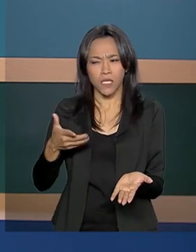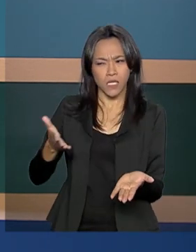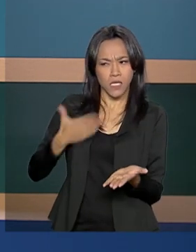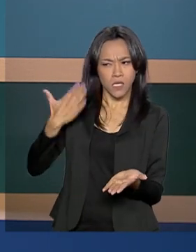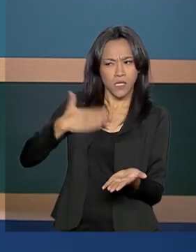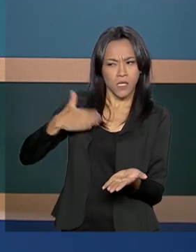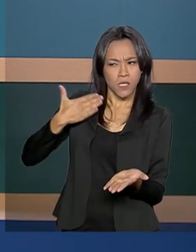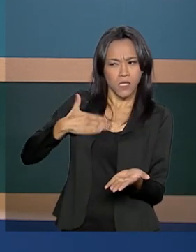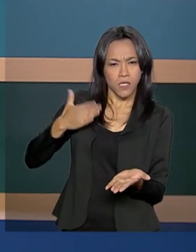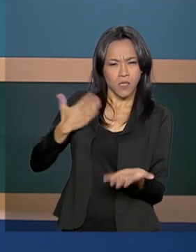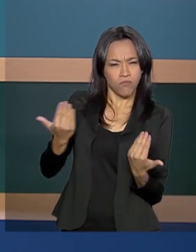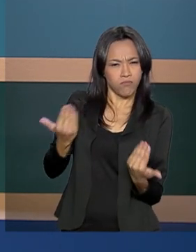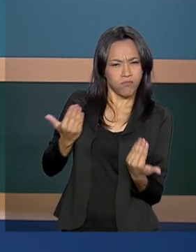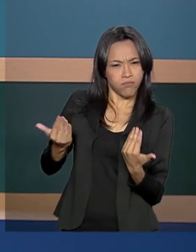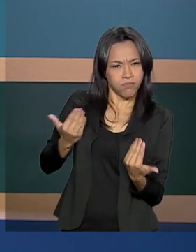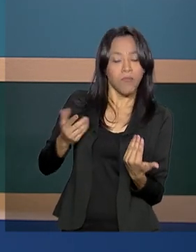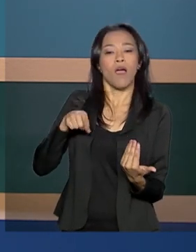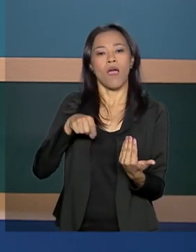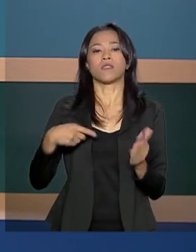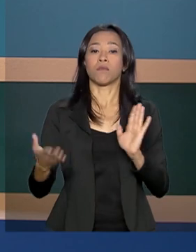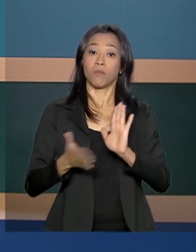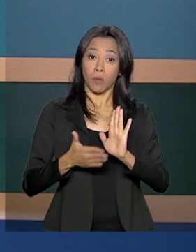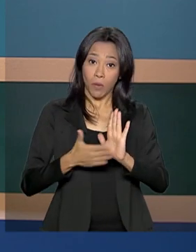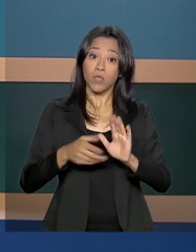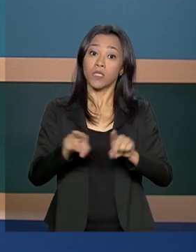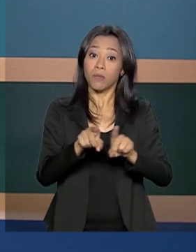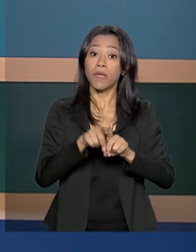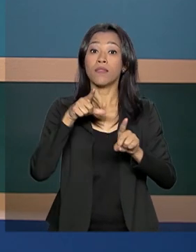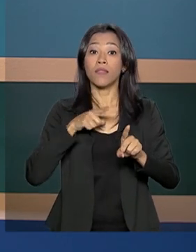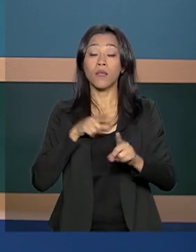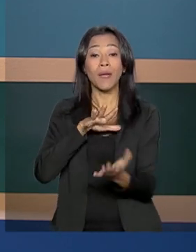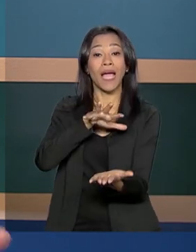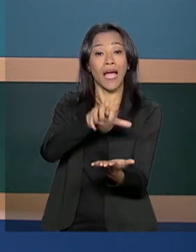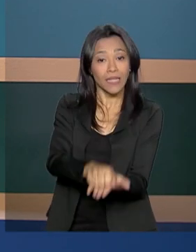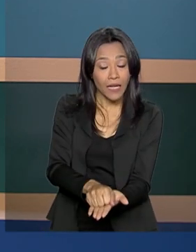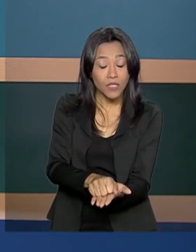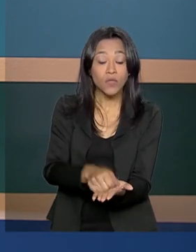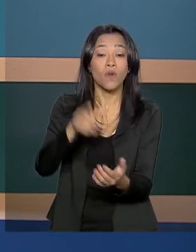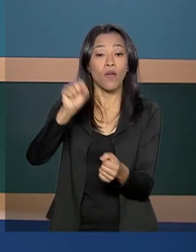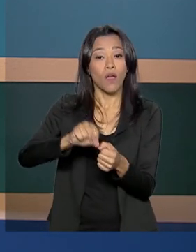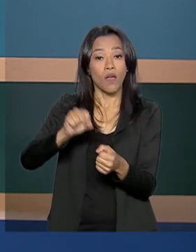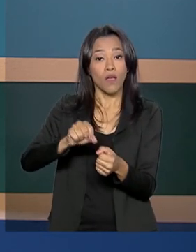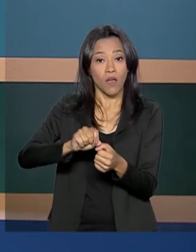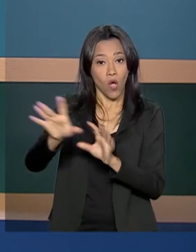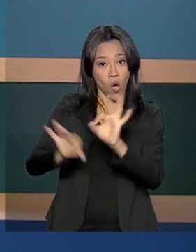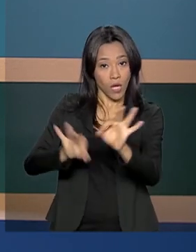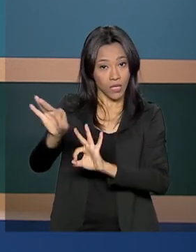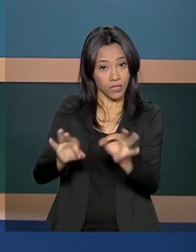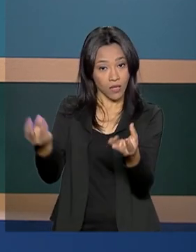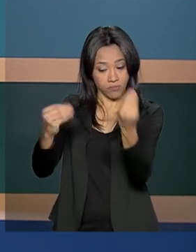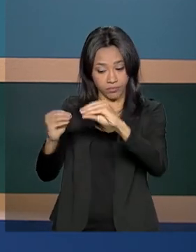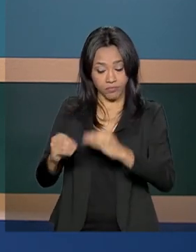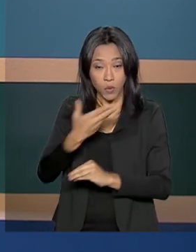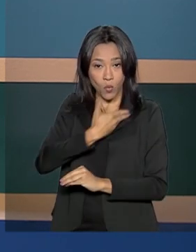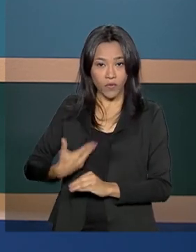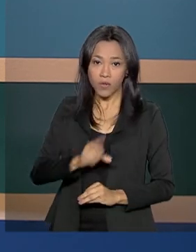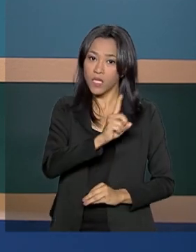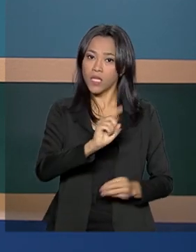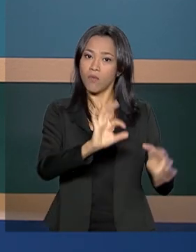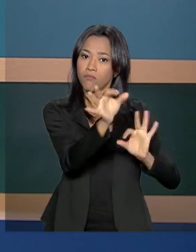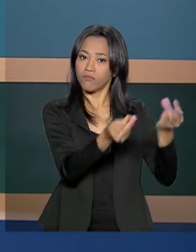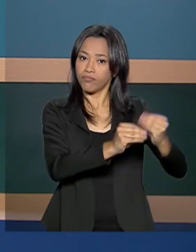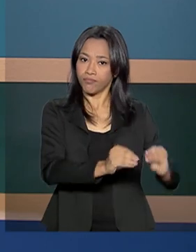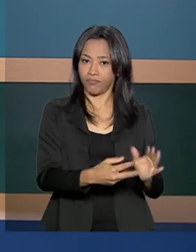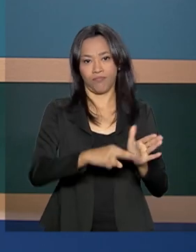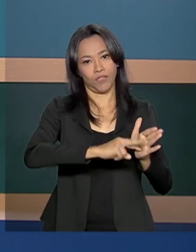irregularidades. A proposta também prevê um cadastro para o trabalhador rural, feito pelo governo e não mais pelos sindicatos. Sobre o